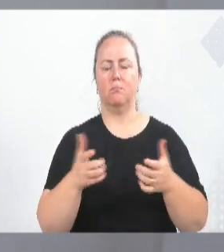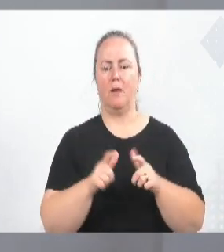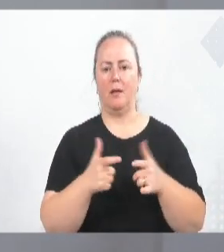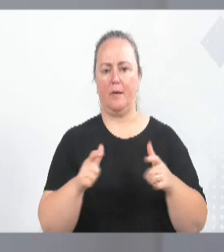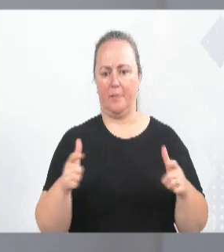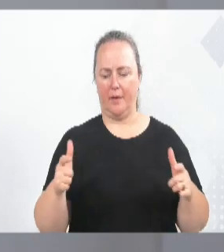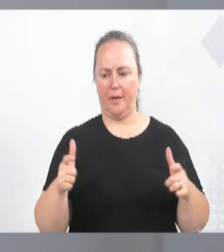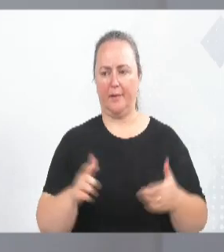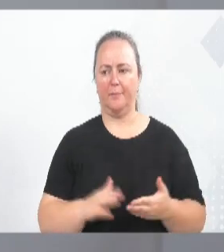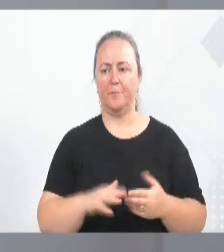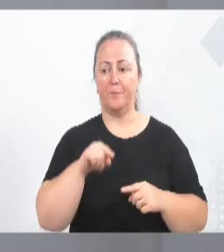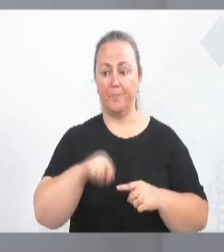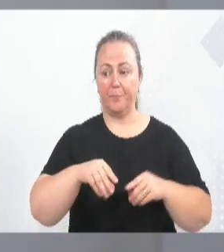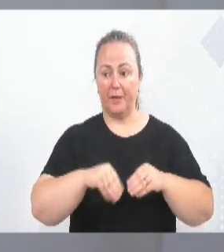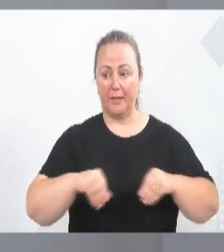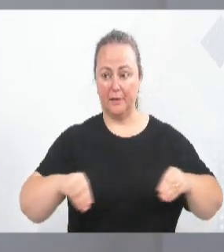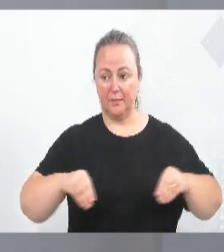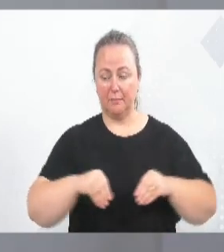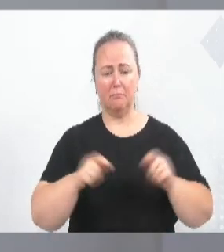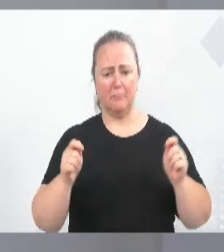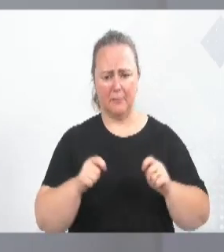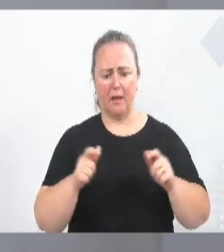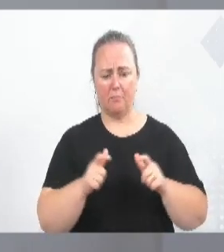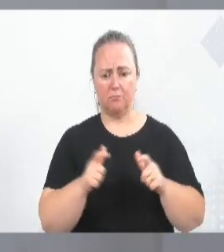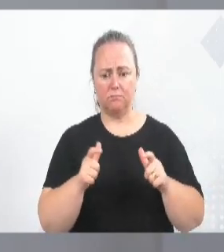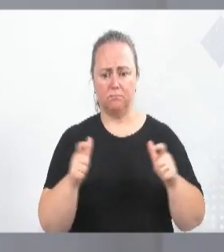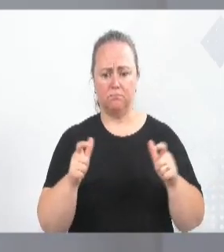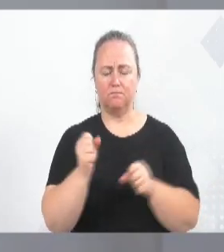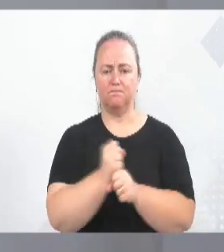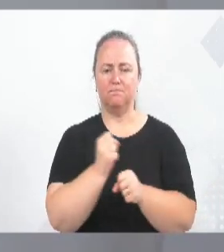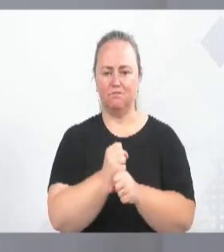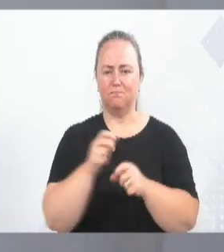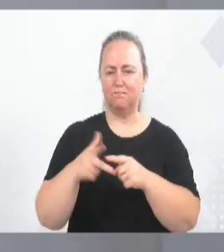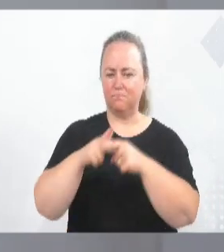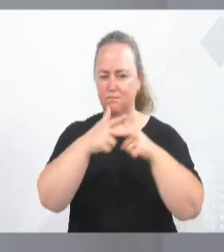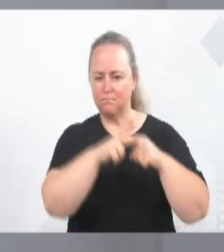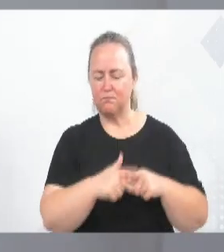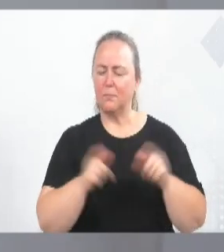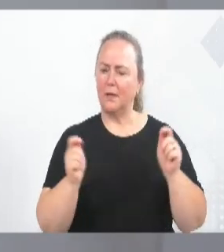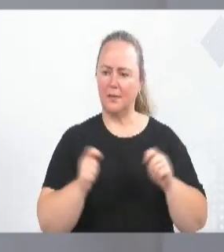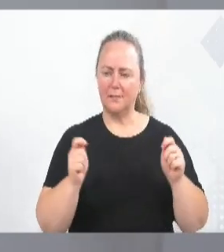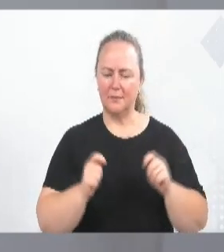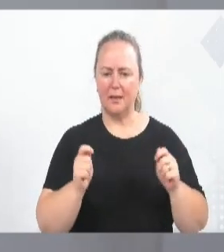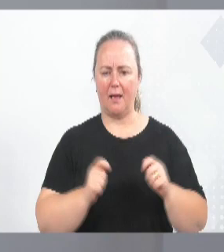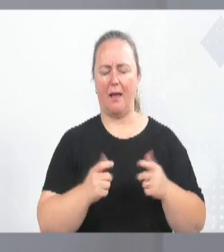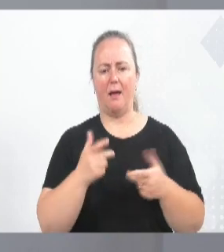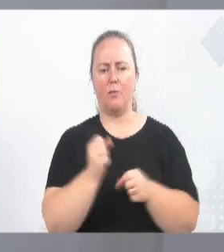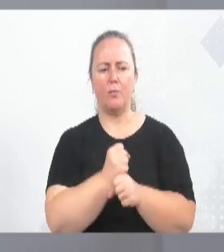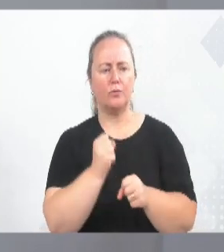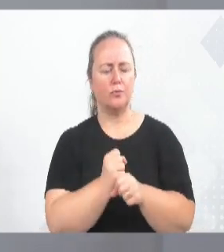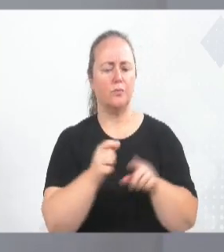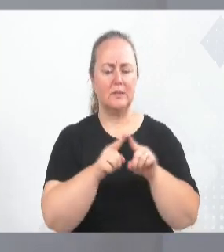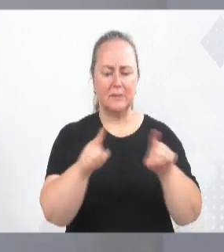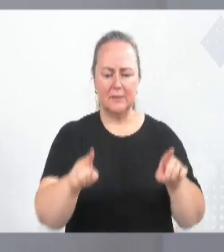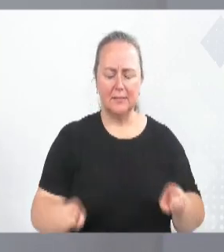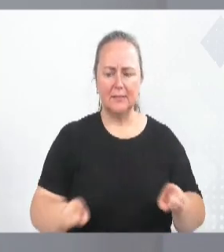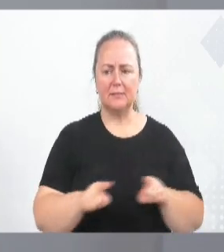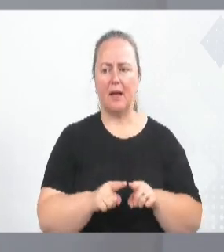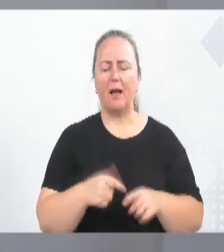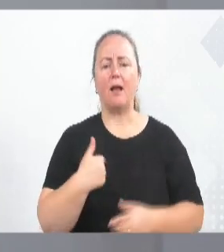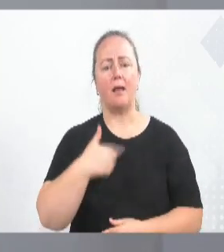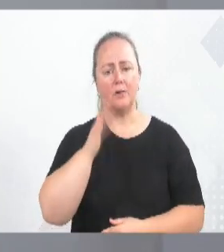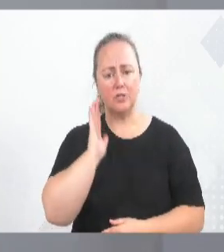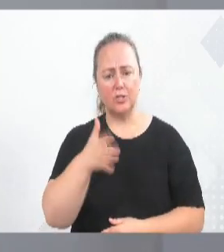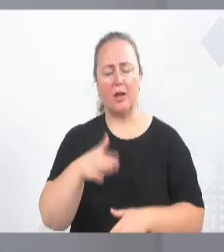terrenos, é possível, sim, fazer a alteração e fazer a ampliação, fazendo construção de salas. Até conversei com o